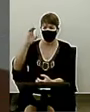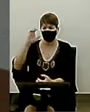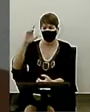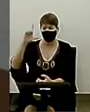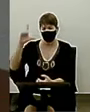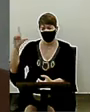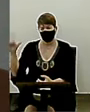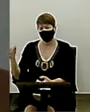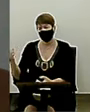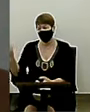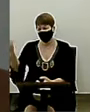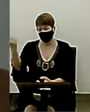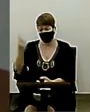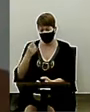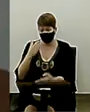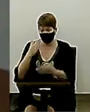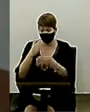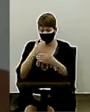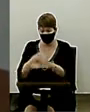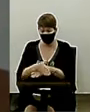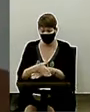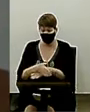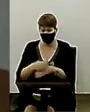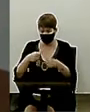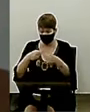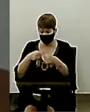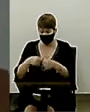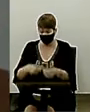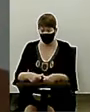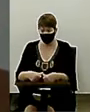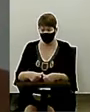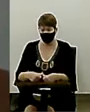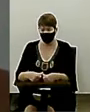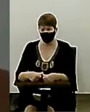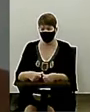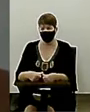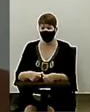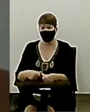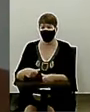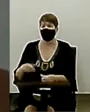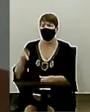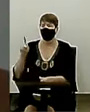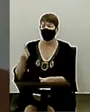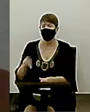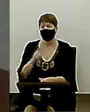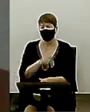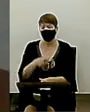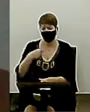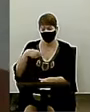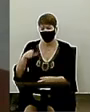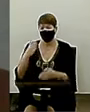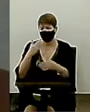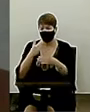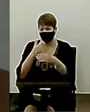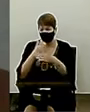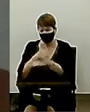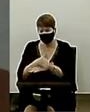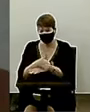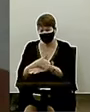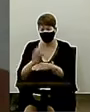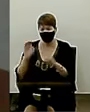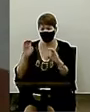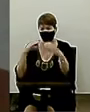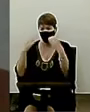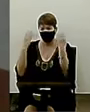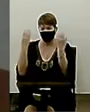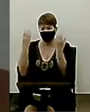venha para participar e fique para estudar. E ele disse que foi para participar da conferência anual que